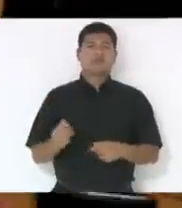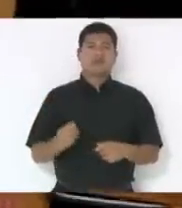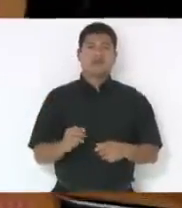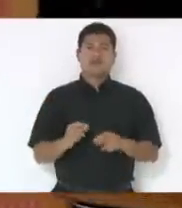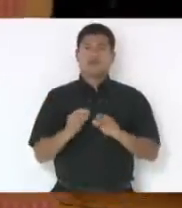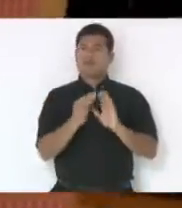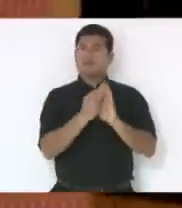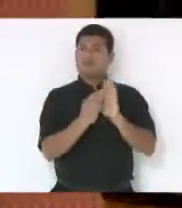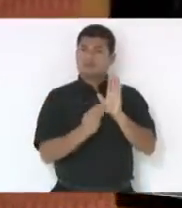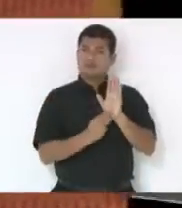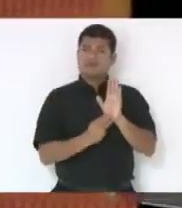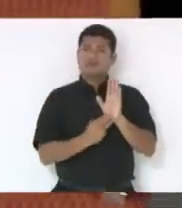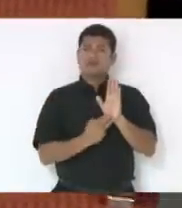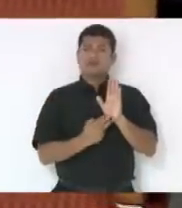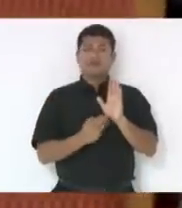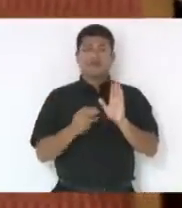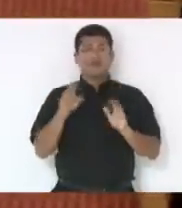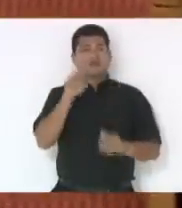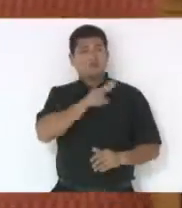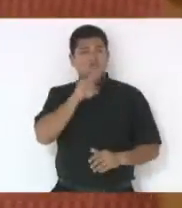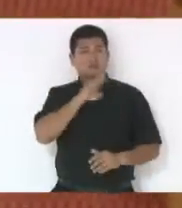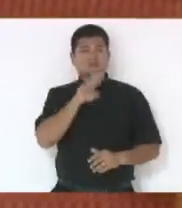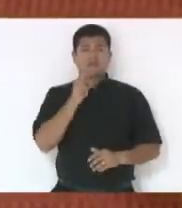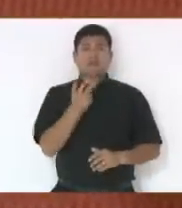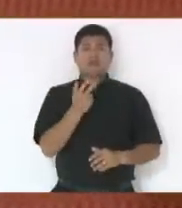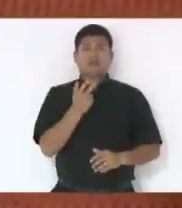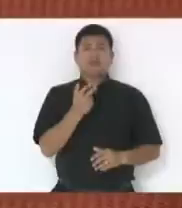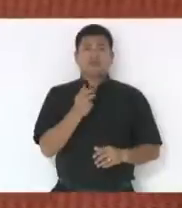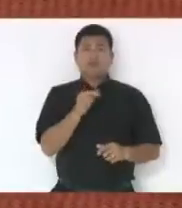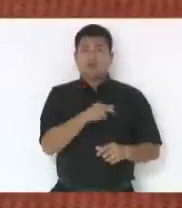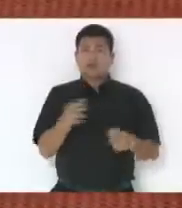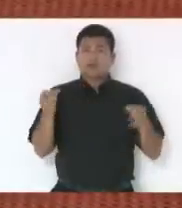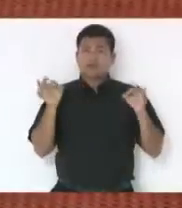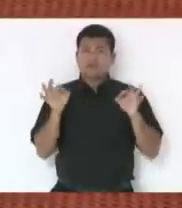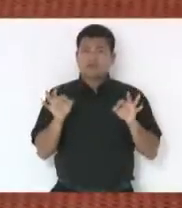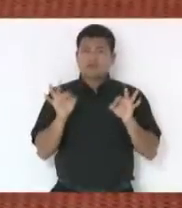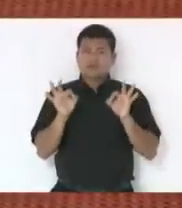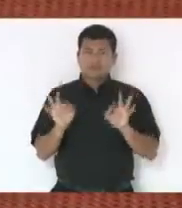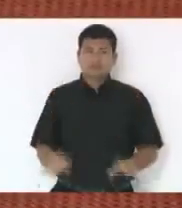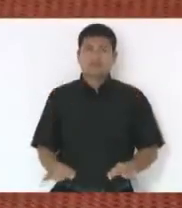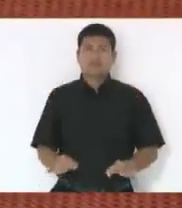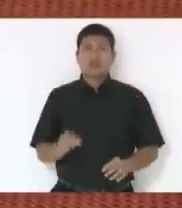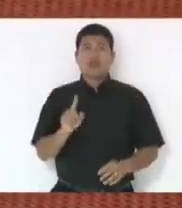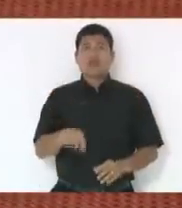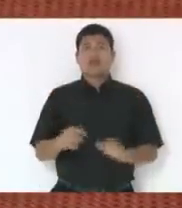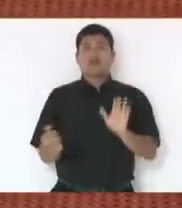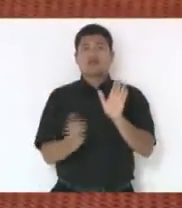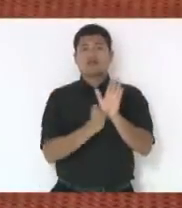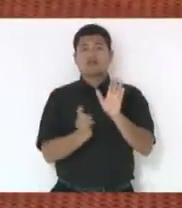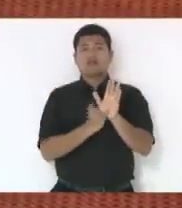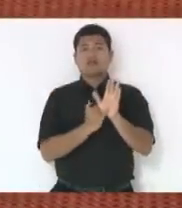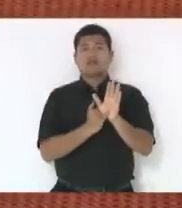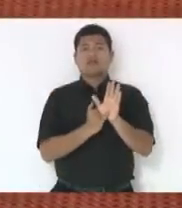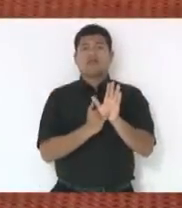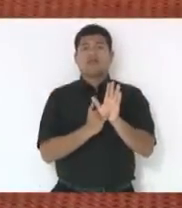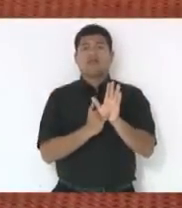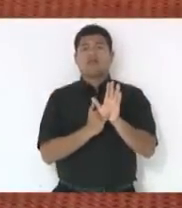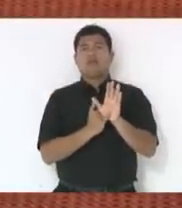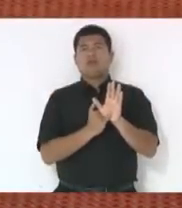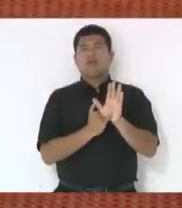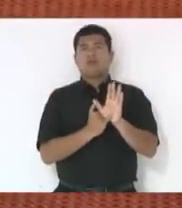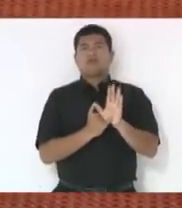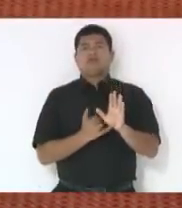urgentes. Neste caso específico, é o imposto sobre transmissão,